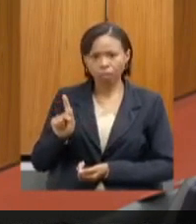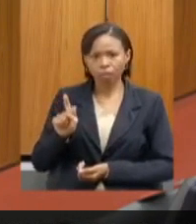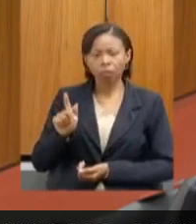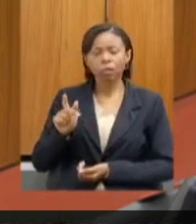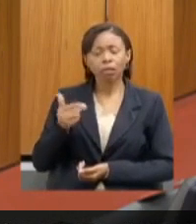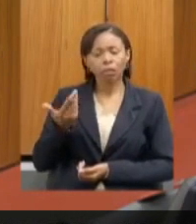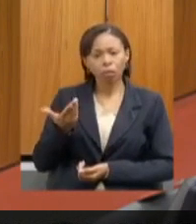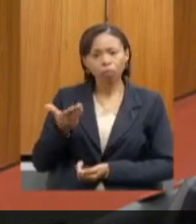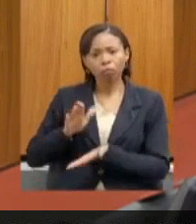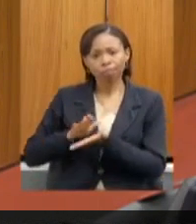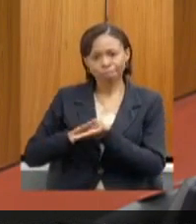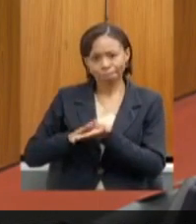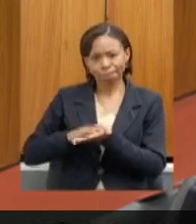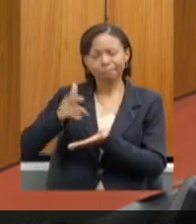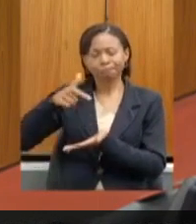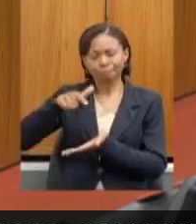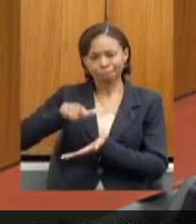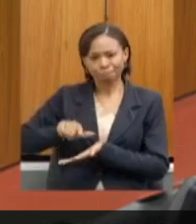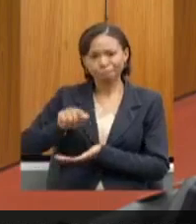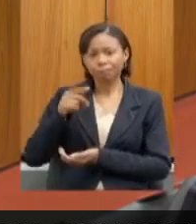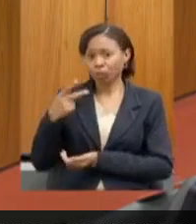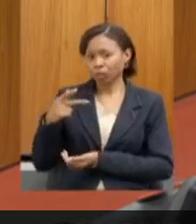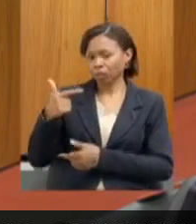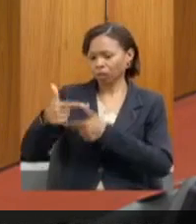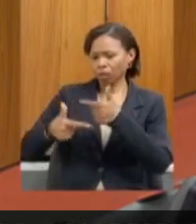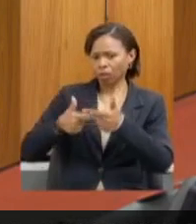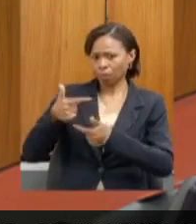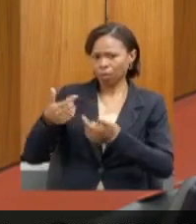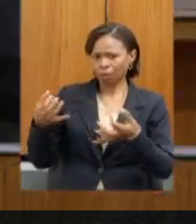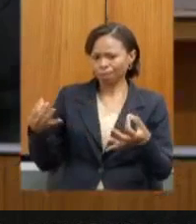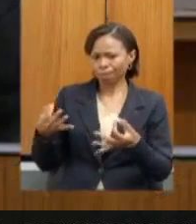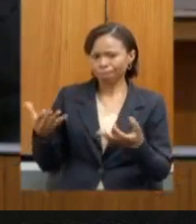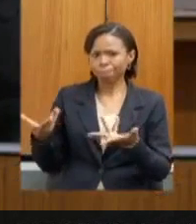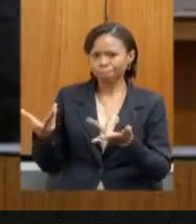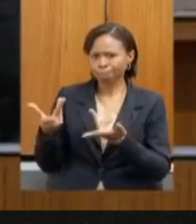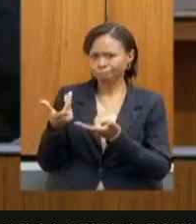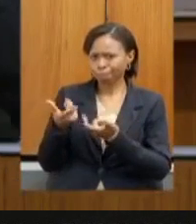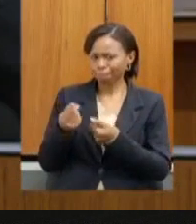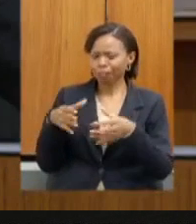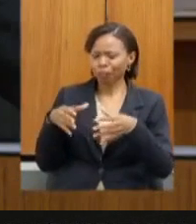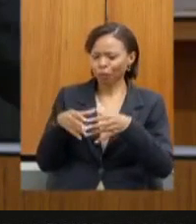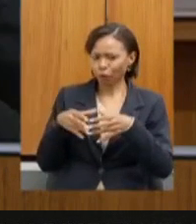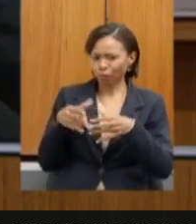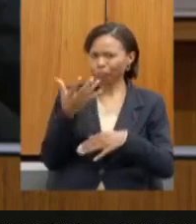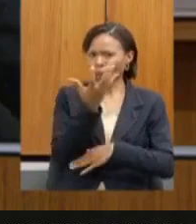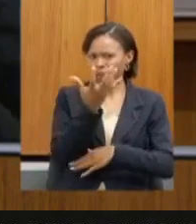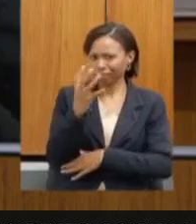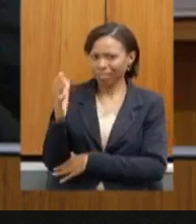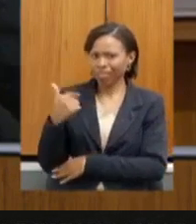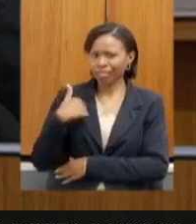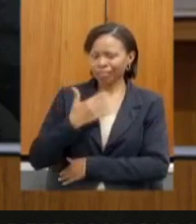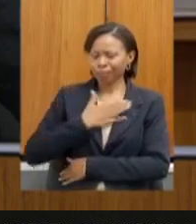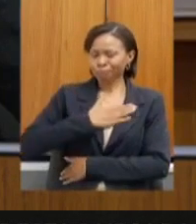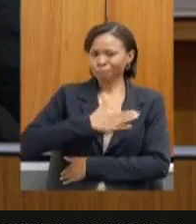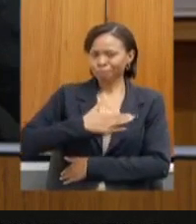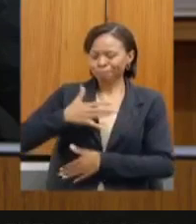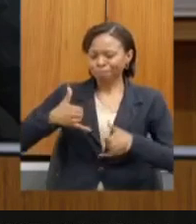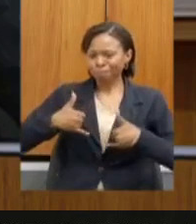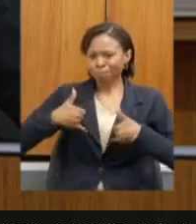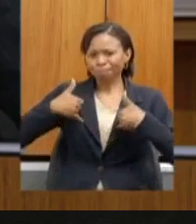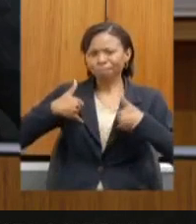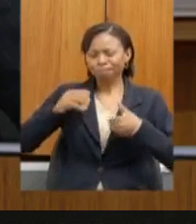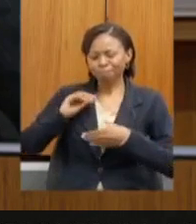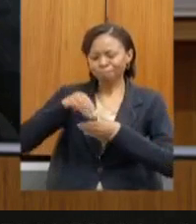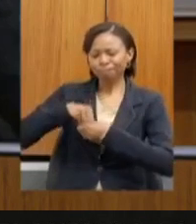mais uma vez pelo excelente trabalho na nossa comissão, que eu tenho orgulho de fazer parte já dos meus